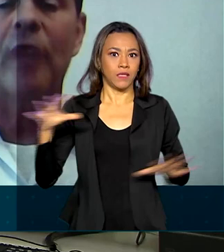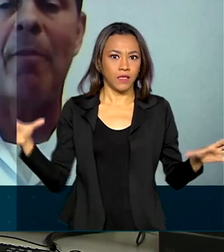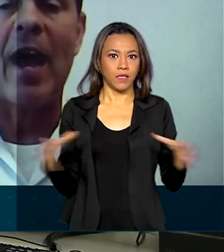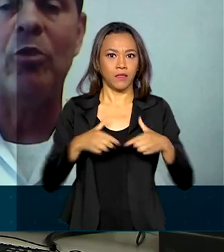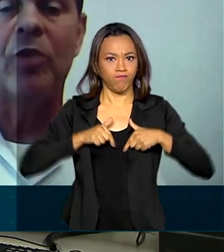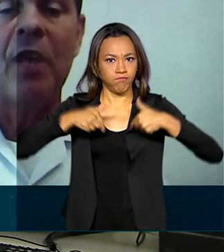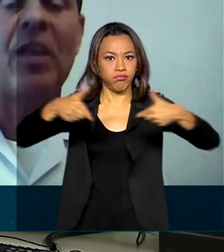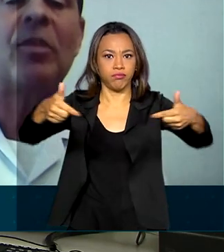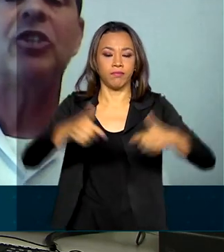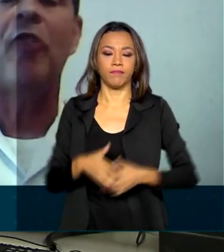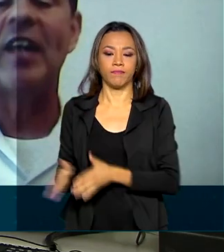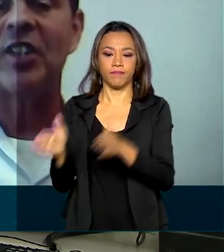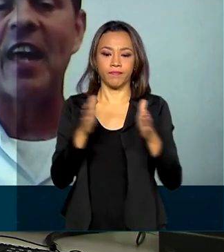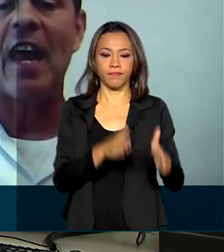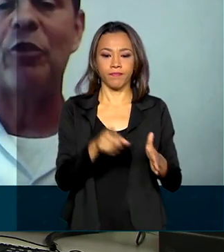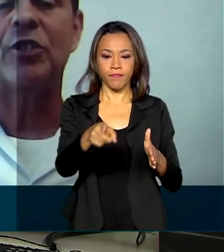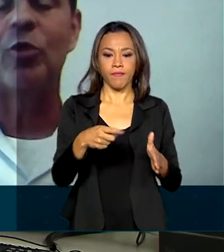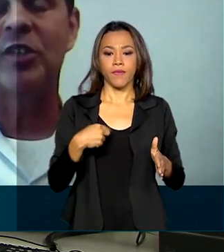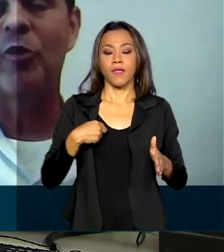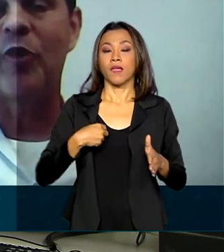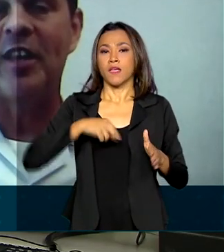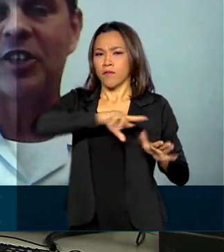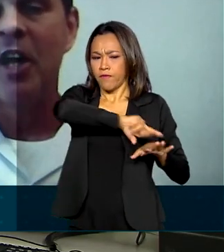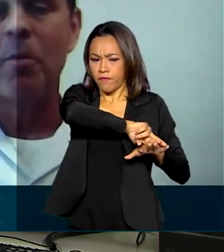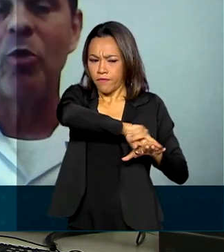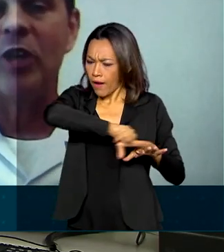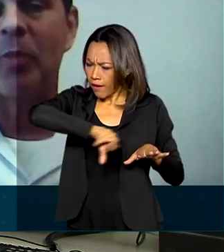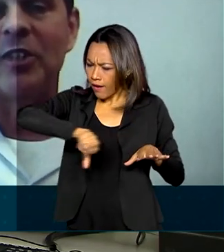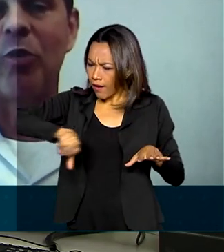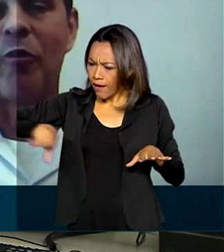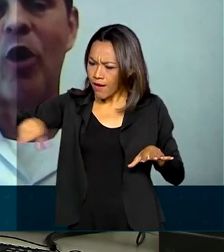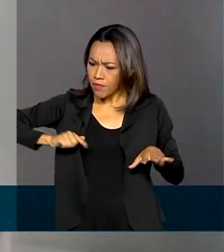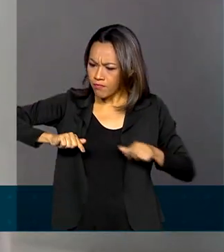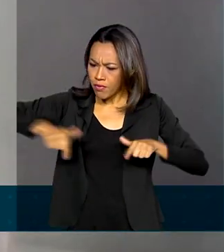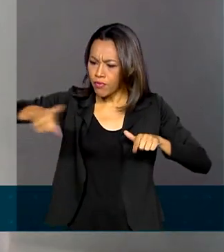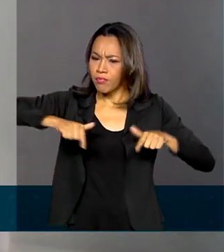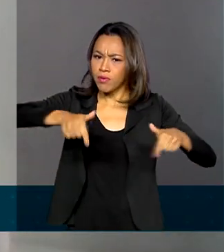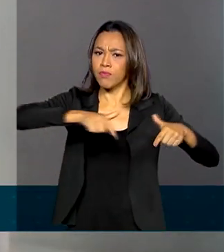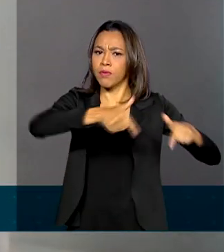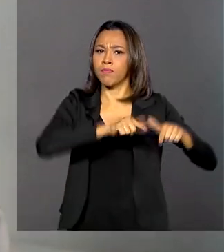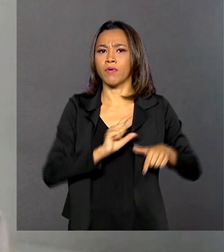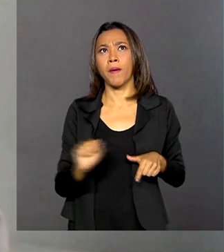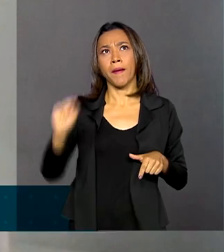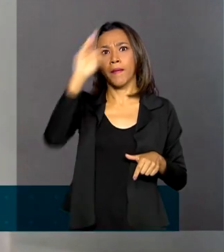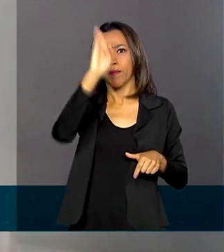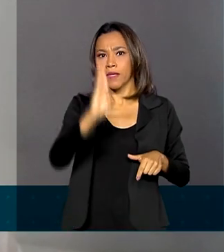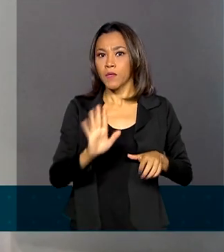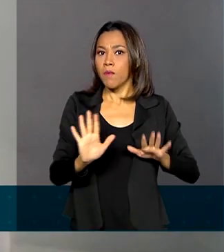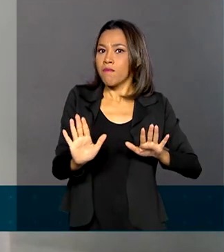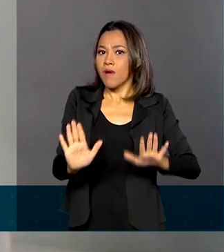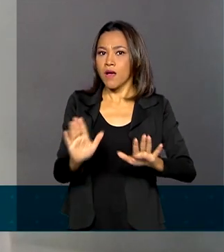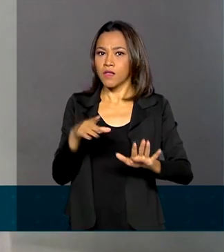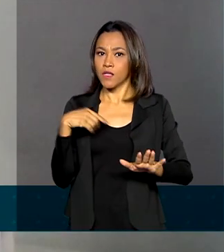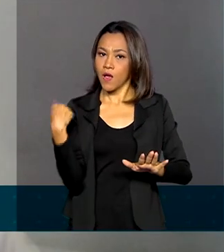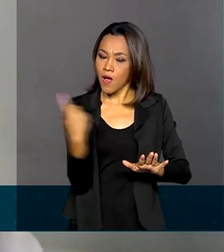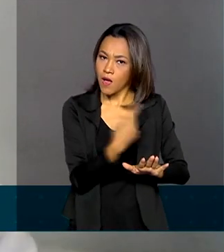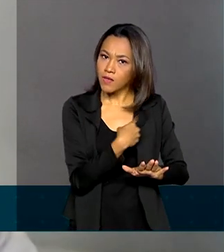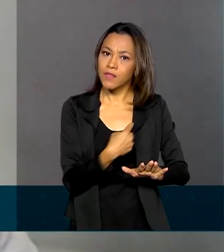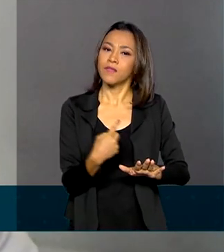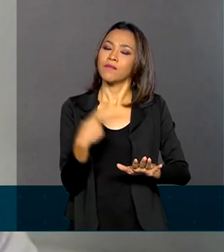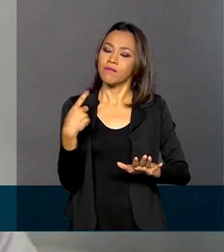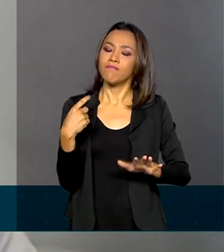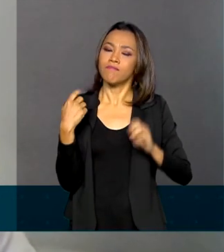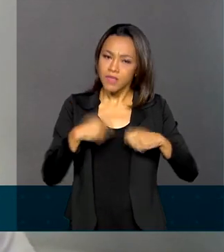Mais um trabalho dentro das diversas tarefas que vão sendo feitas pelo nosso Brasil afora, mas a gente não pode se furtar a apoiar a população